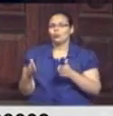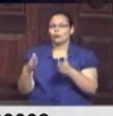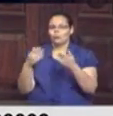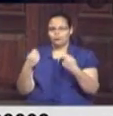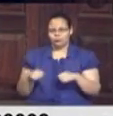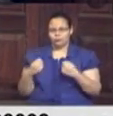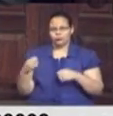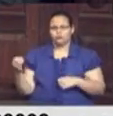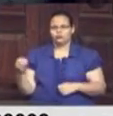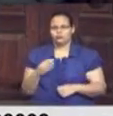exige novas práticas. renascer, Tchau, tchau.